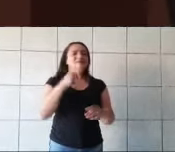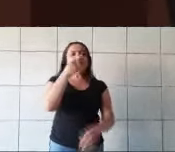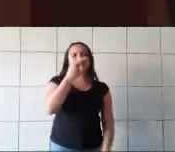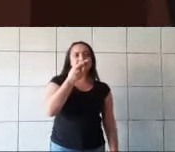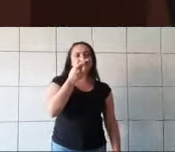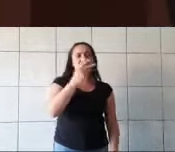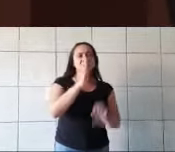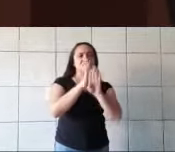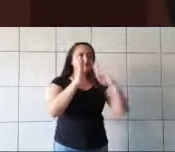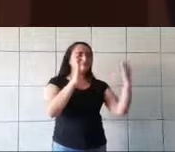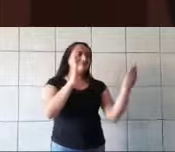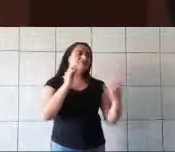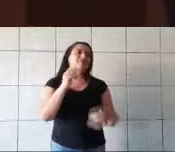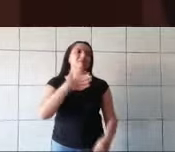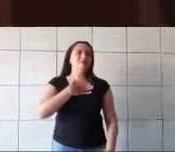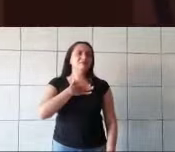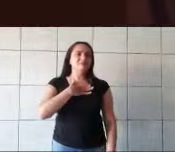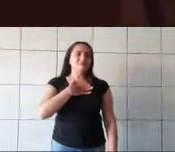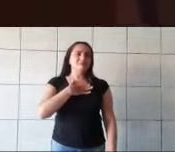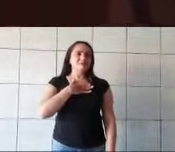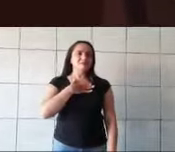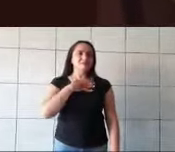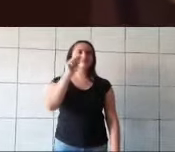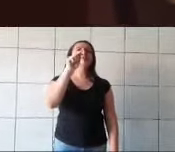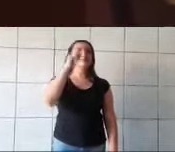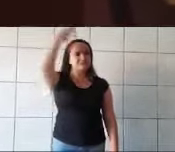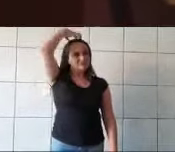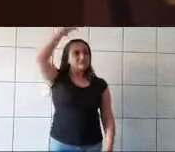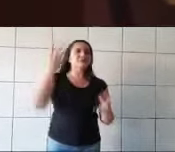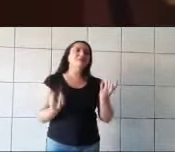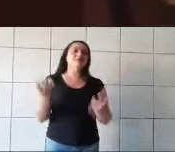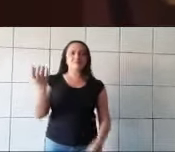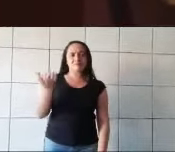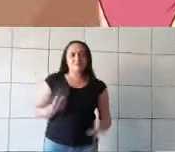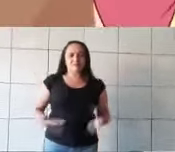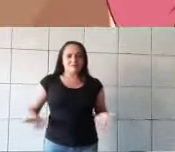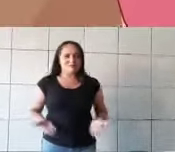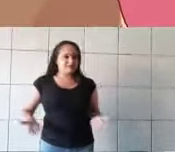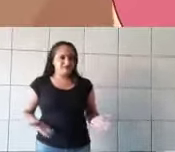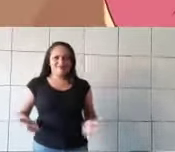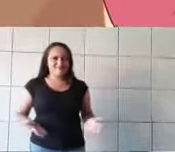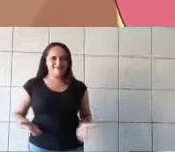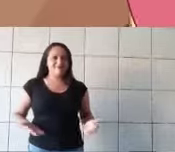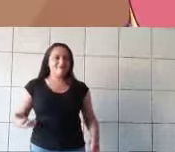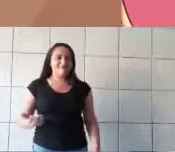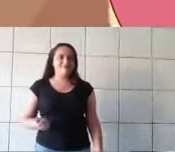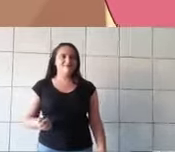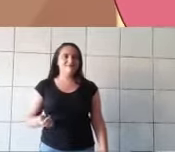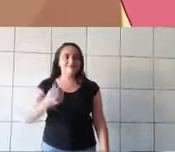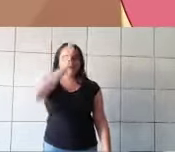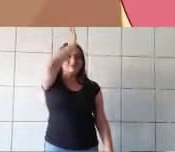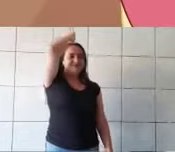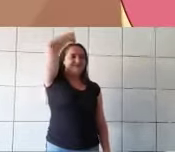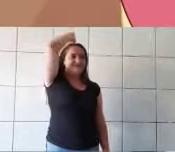Com uma risada sarcástica, a madrasta trancou a porta do sótão. Não! Por favor!